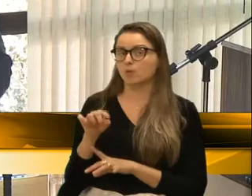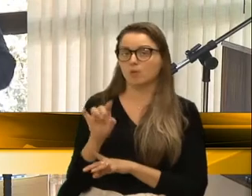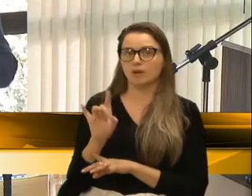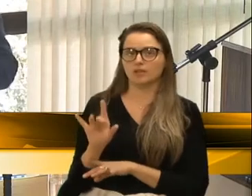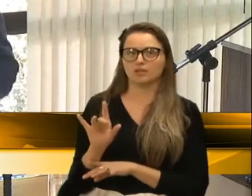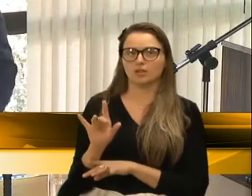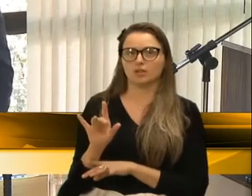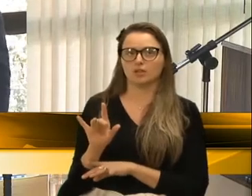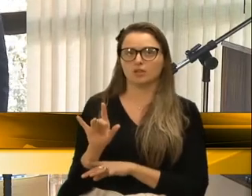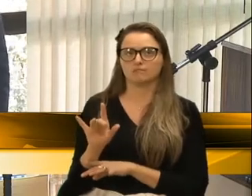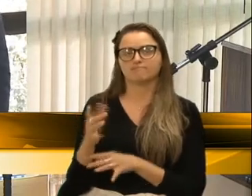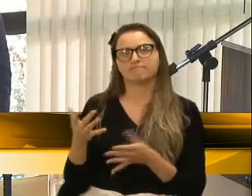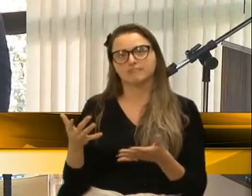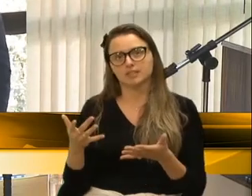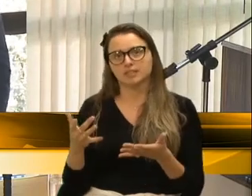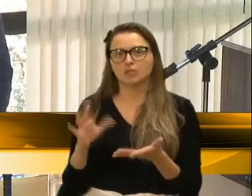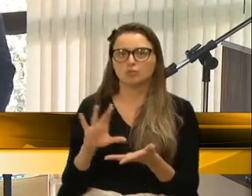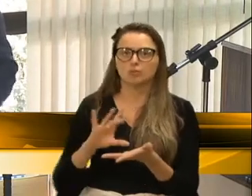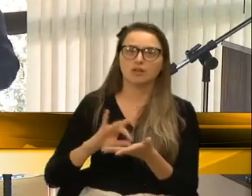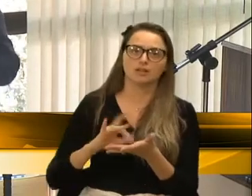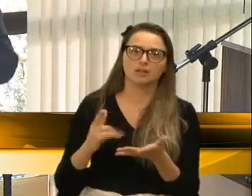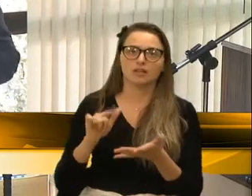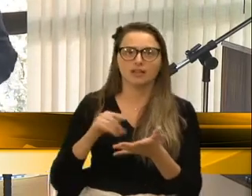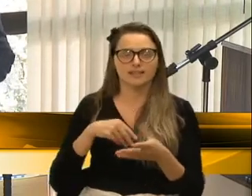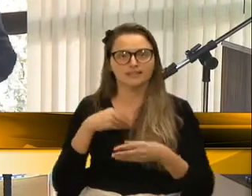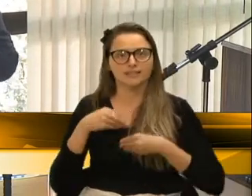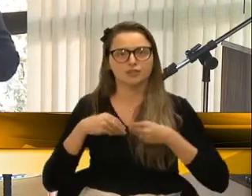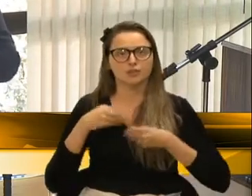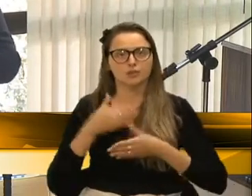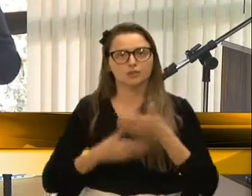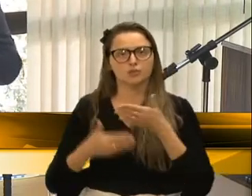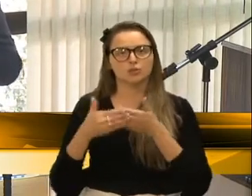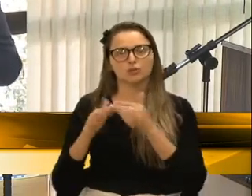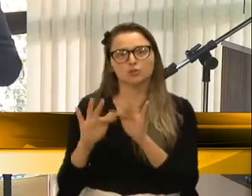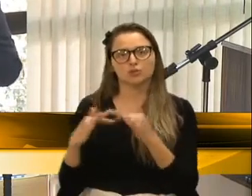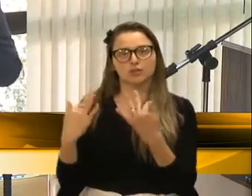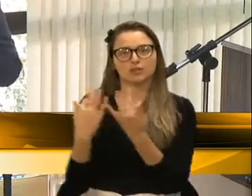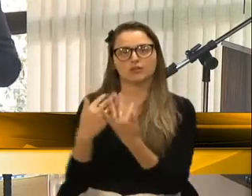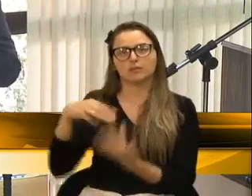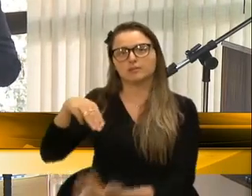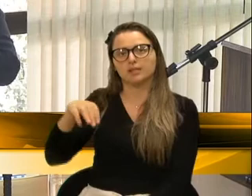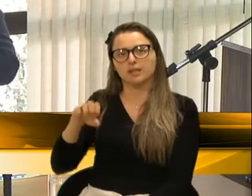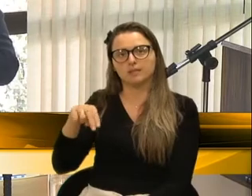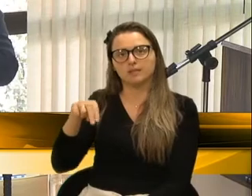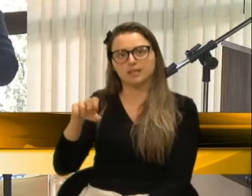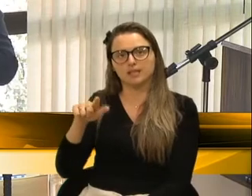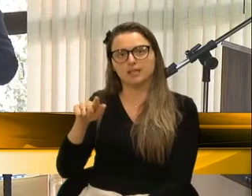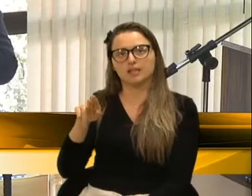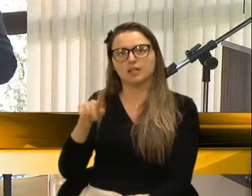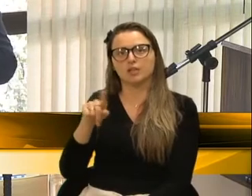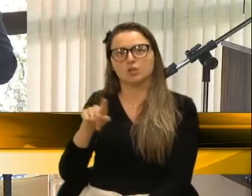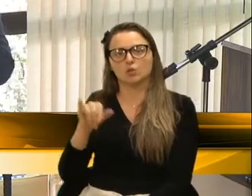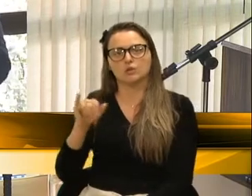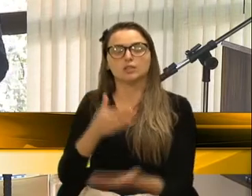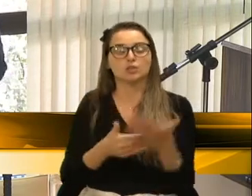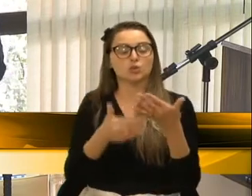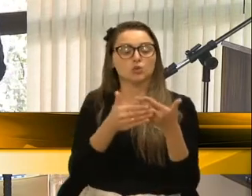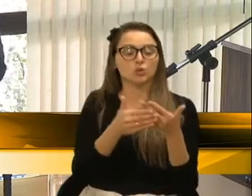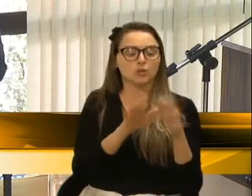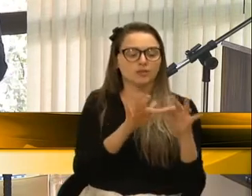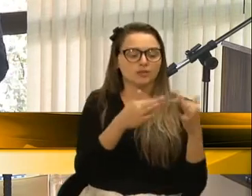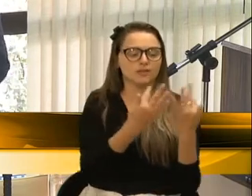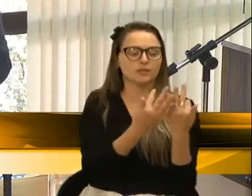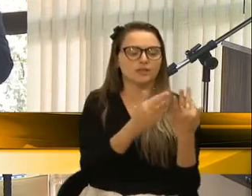mera formalidade, é um sentimento de toda a família Meneguce, os primos, todos os parentes do Wilson, porque era uma figura